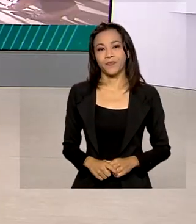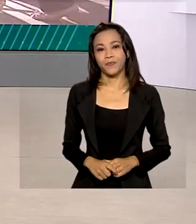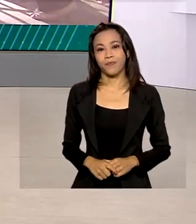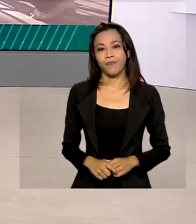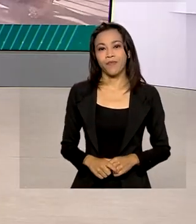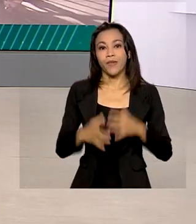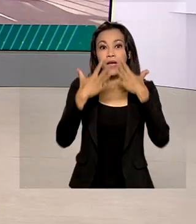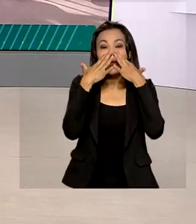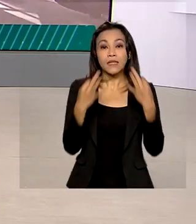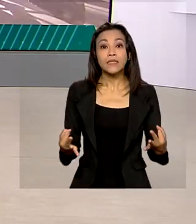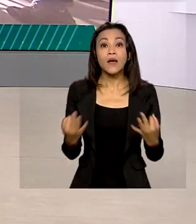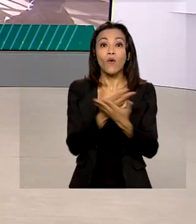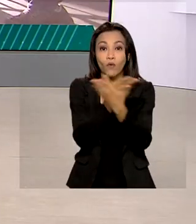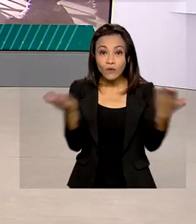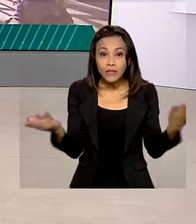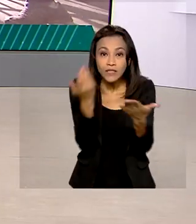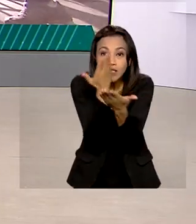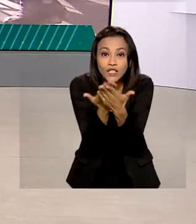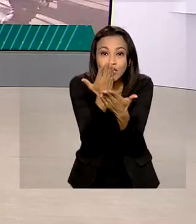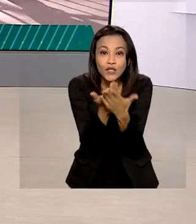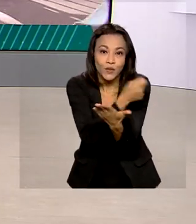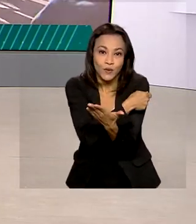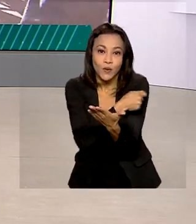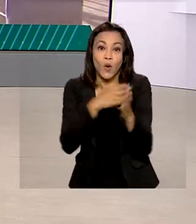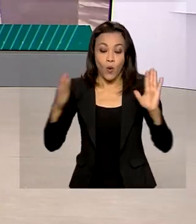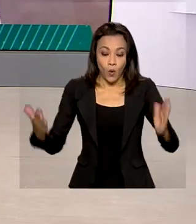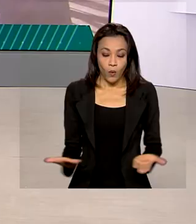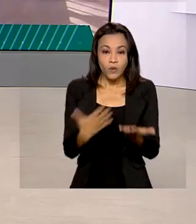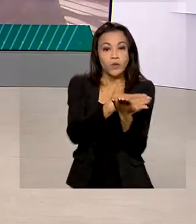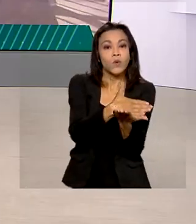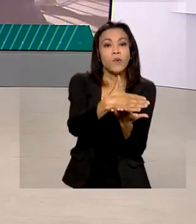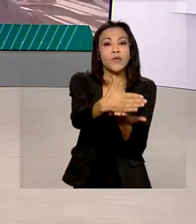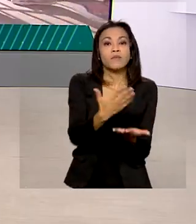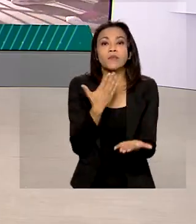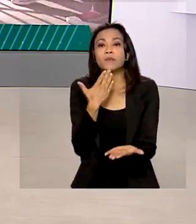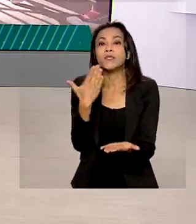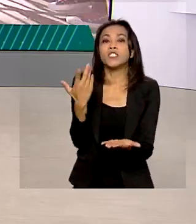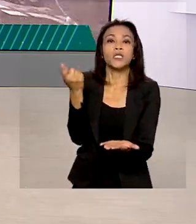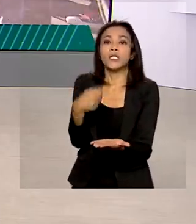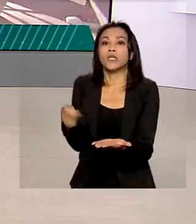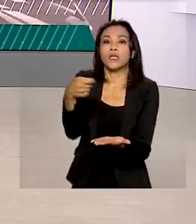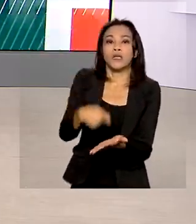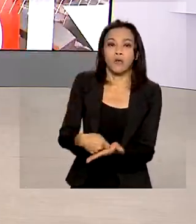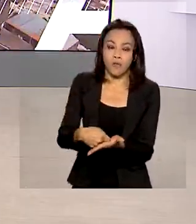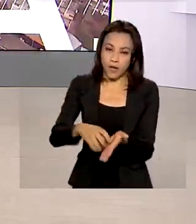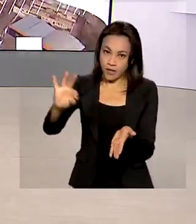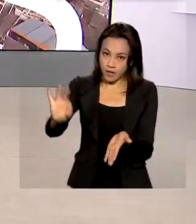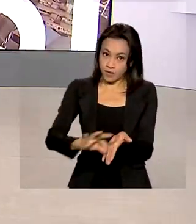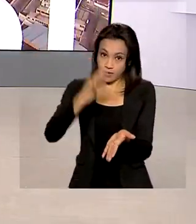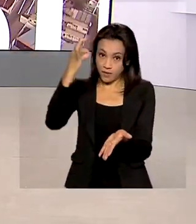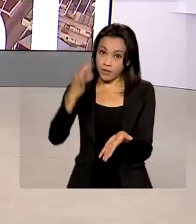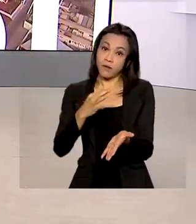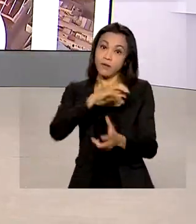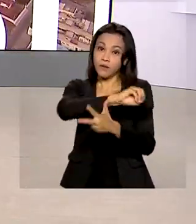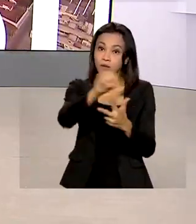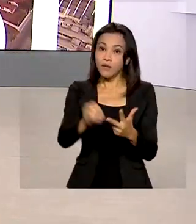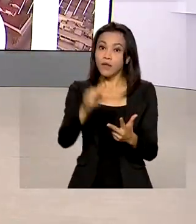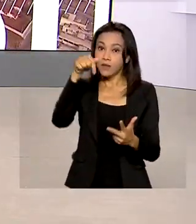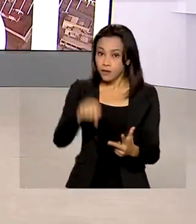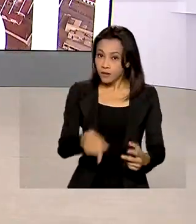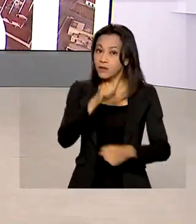E atenção estudantes, começa hoje o prazo para solicitar a isenção da taxa de inscrição do Enem de 2022.